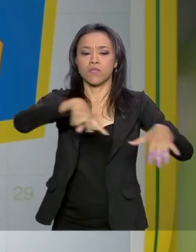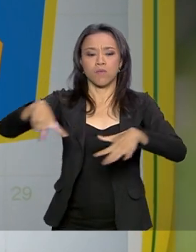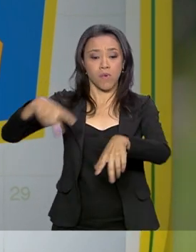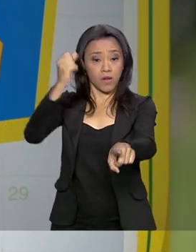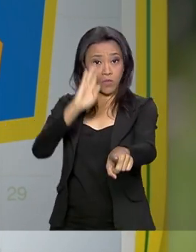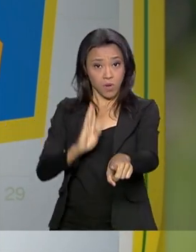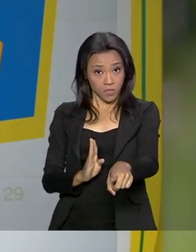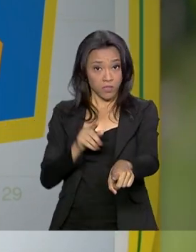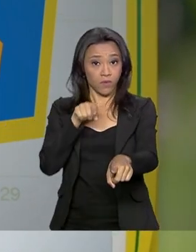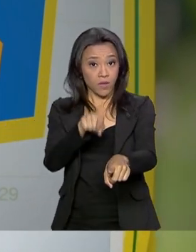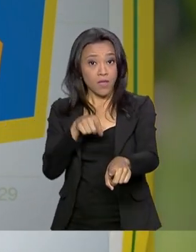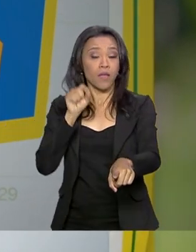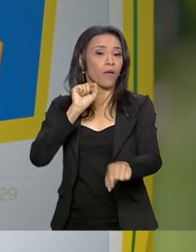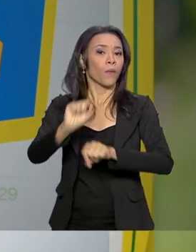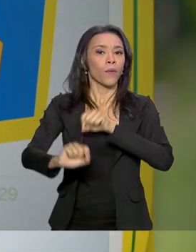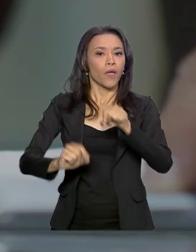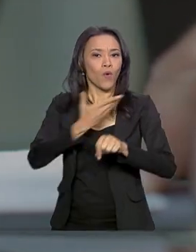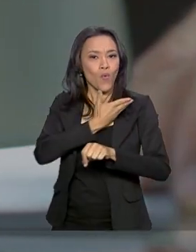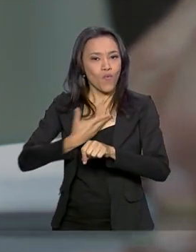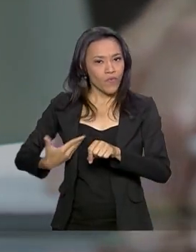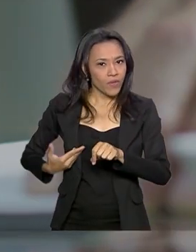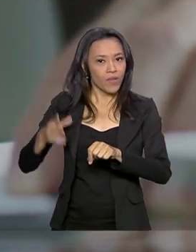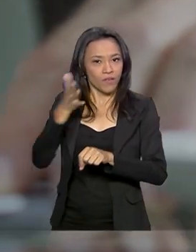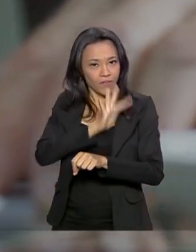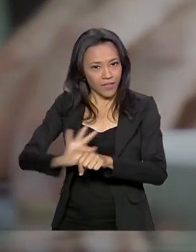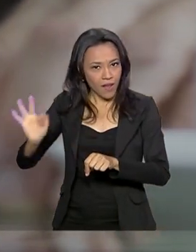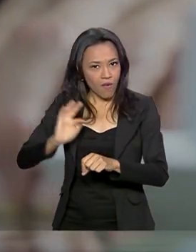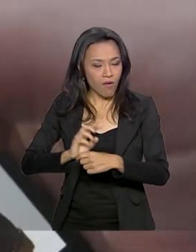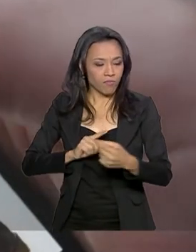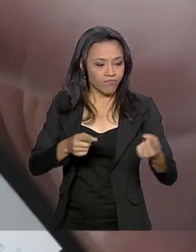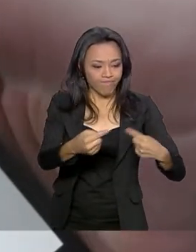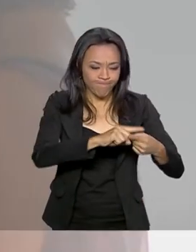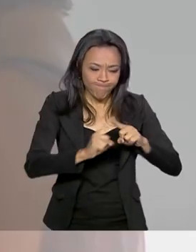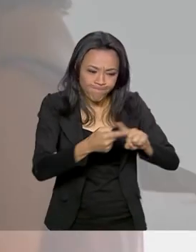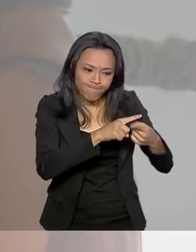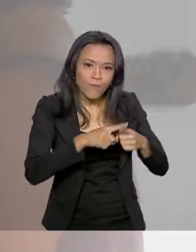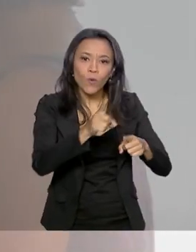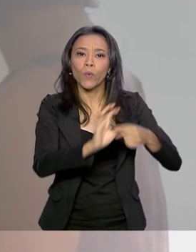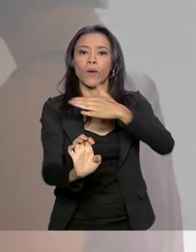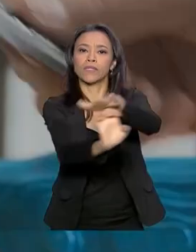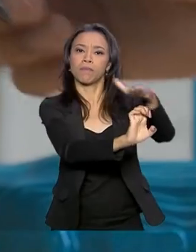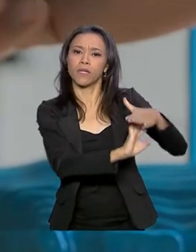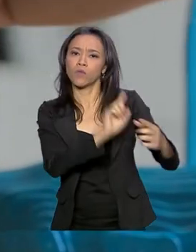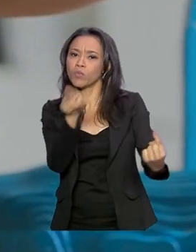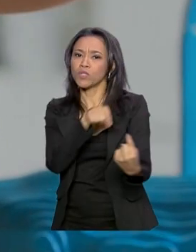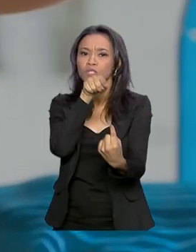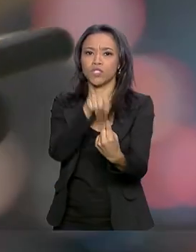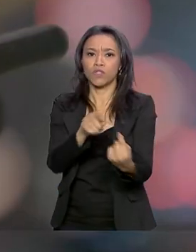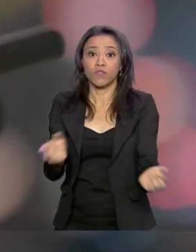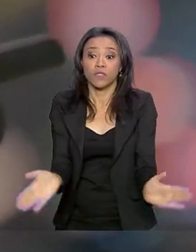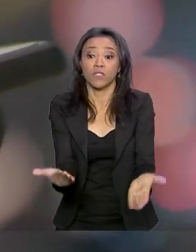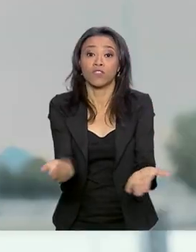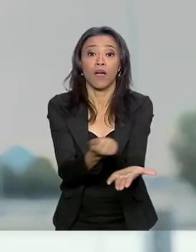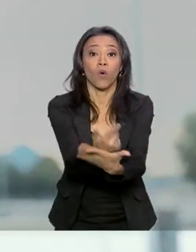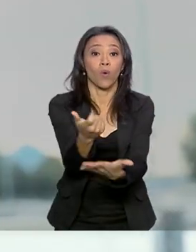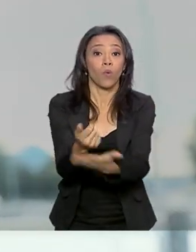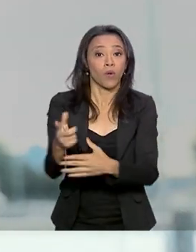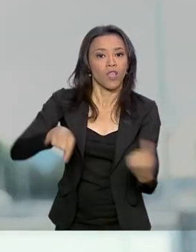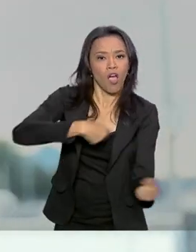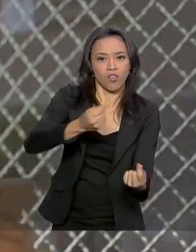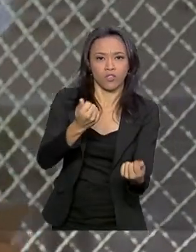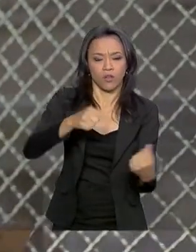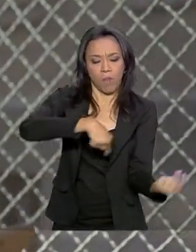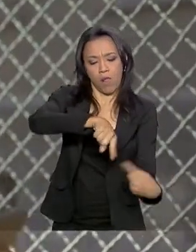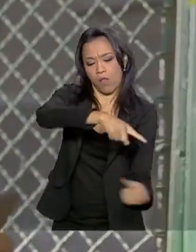ação articulada entre o governo federal e empresários para incentivar o consumo e a economia.